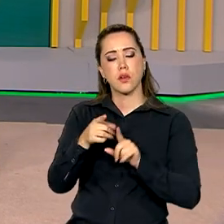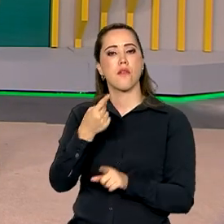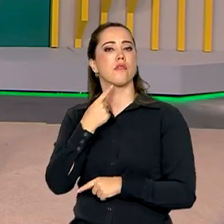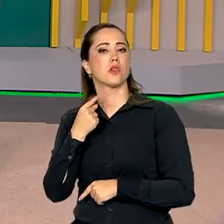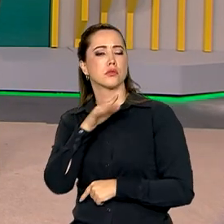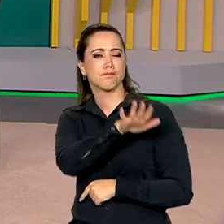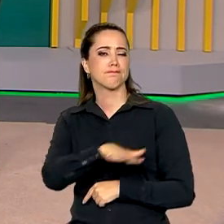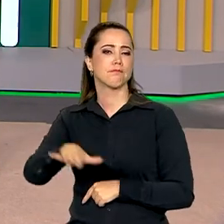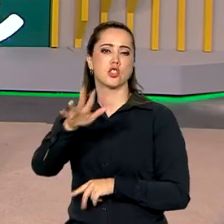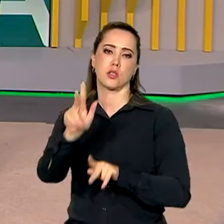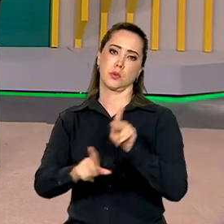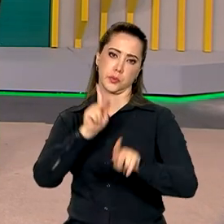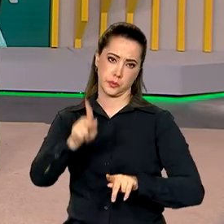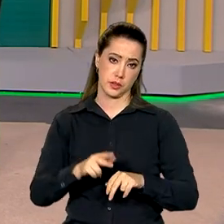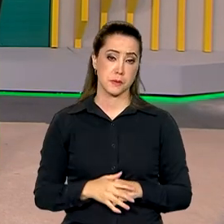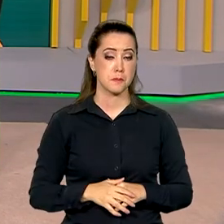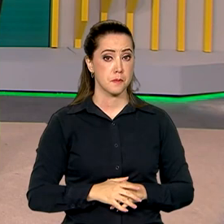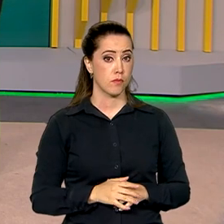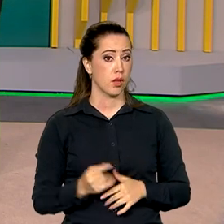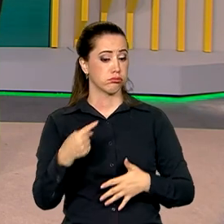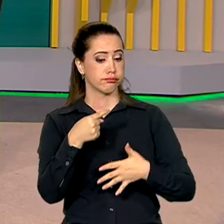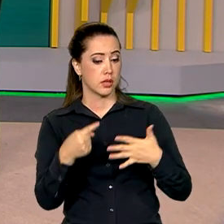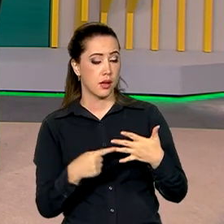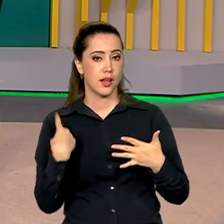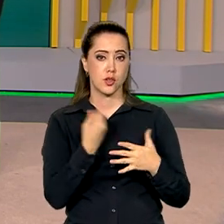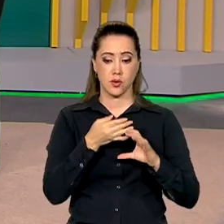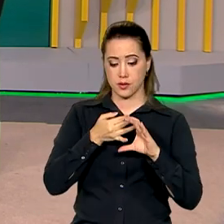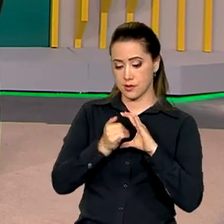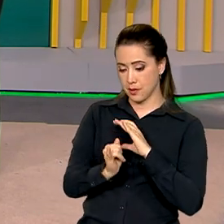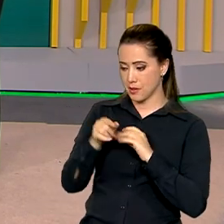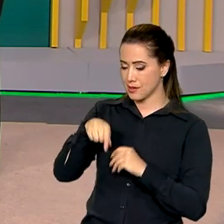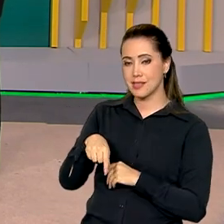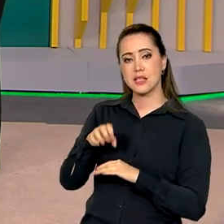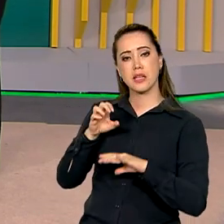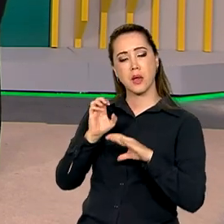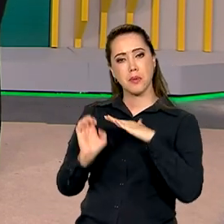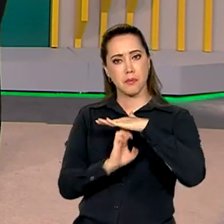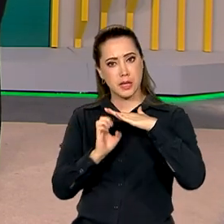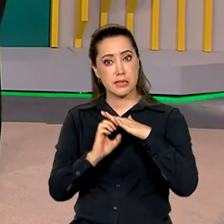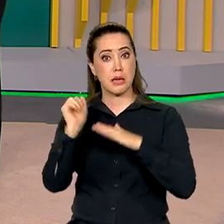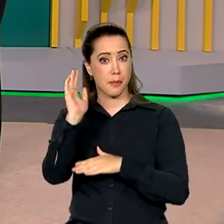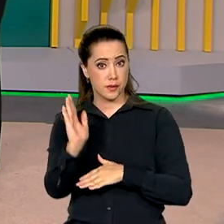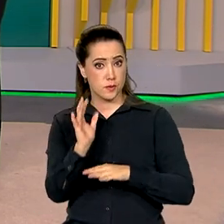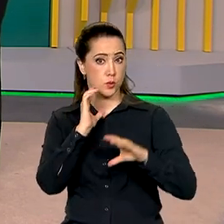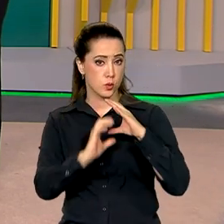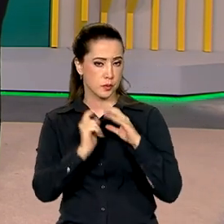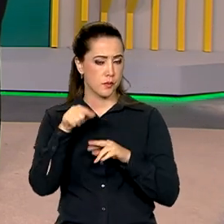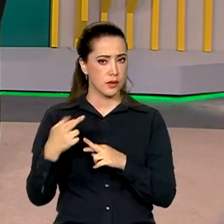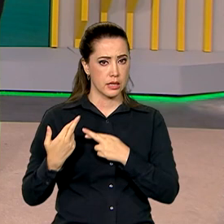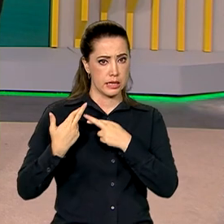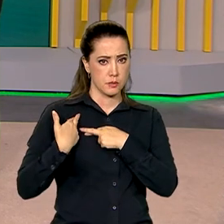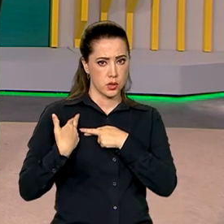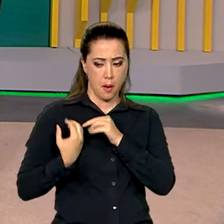nação. É isso mesmo, Carol. Entre outras atribuições, a nossa EBC, Empresa Brasil de Comunicação, é a responsável não apenas